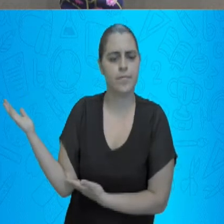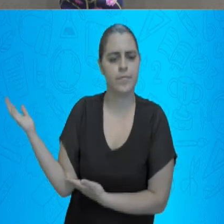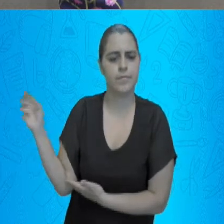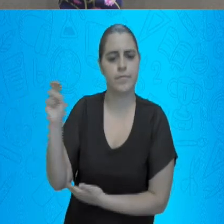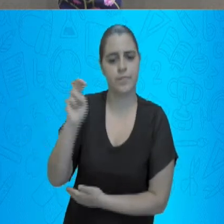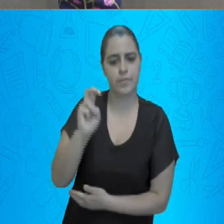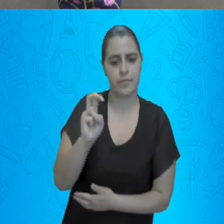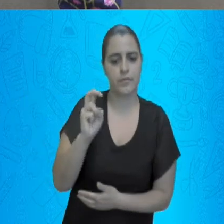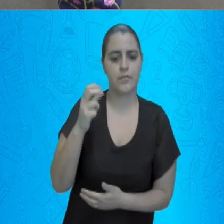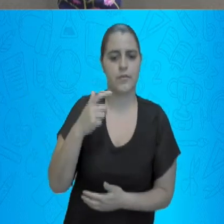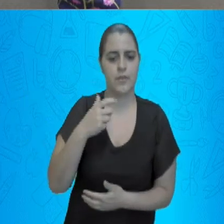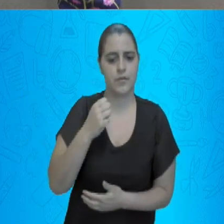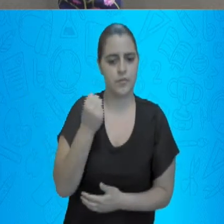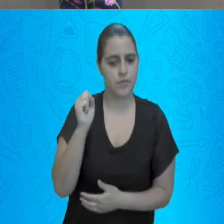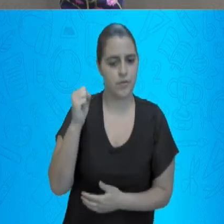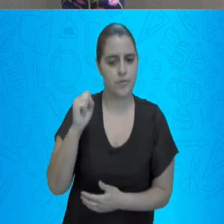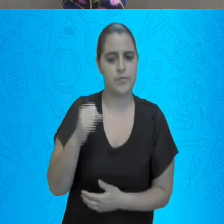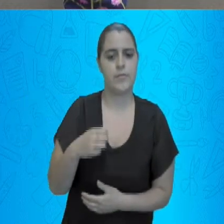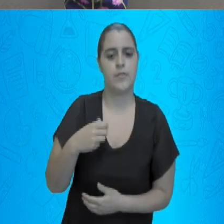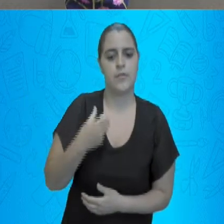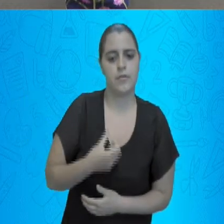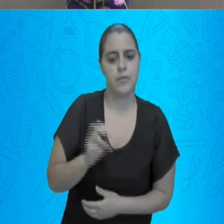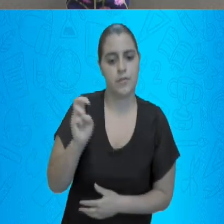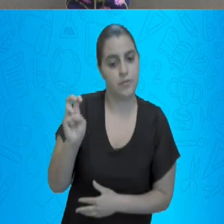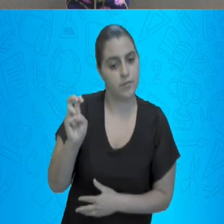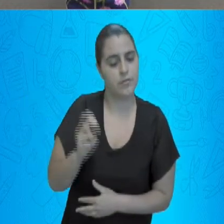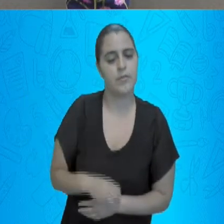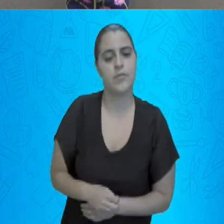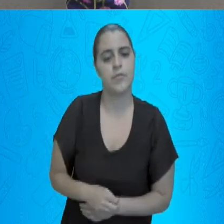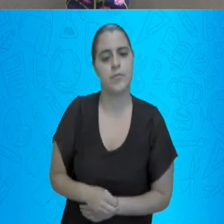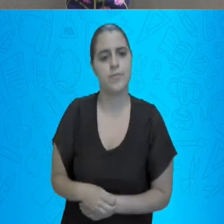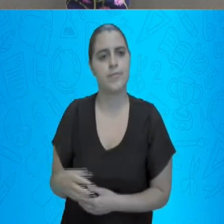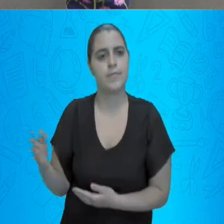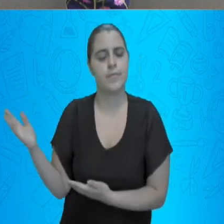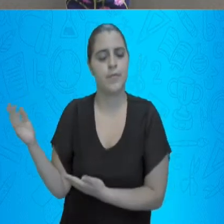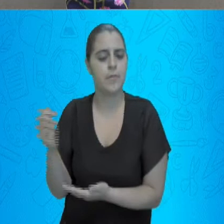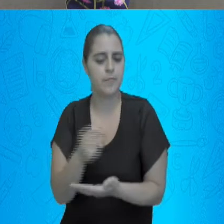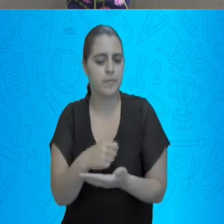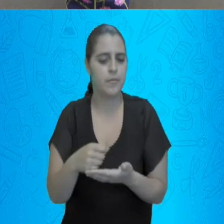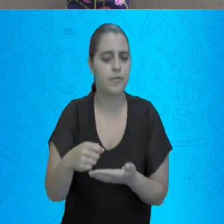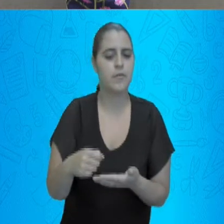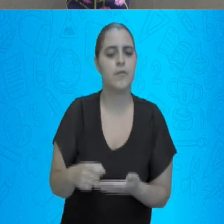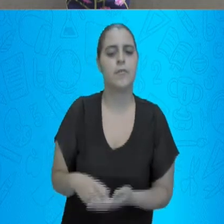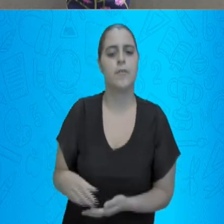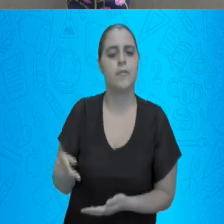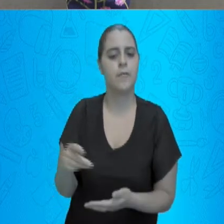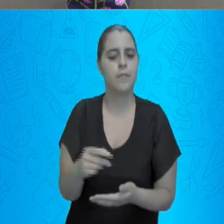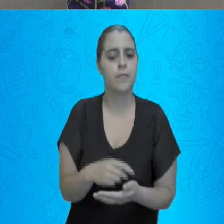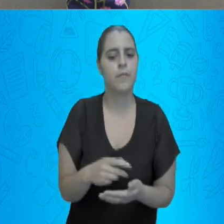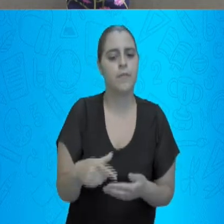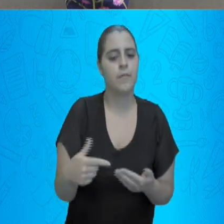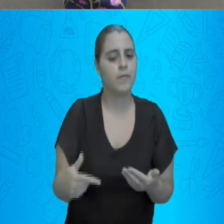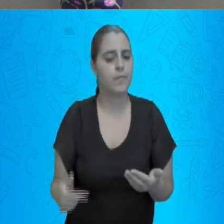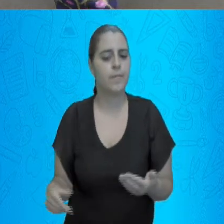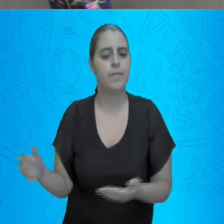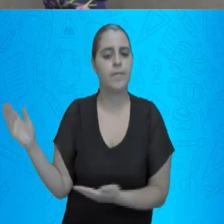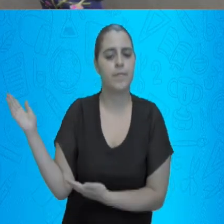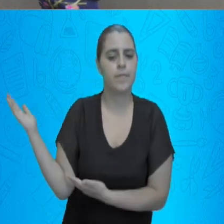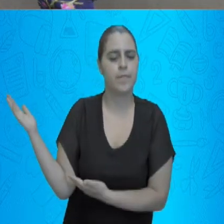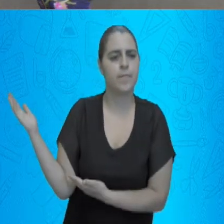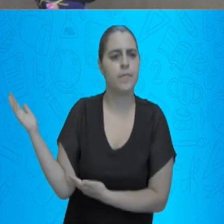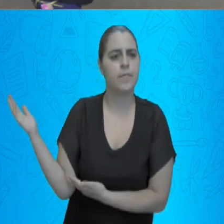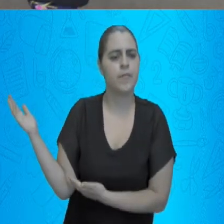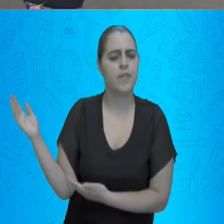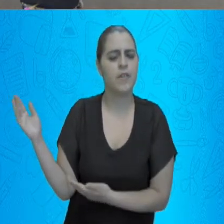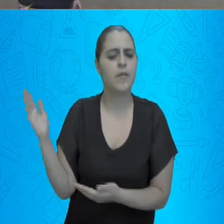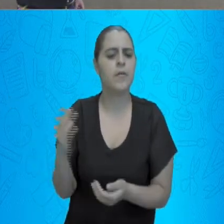585. Nós vamos escrever o 585. E para